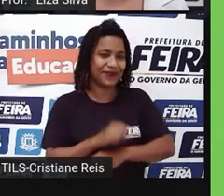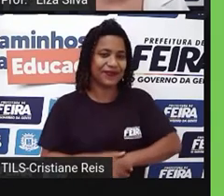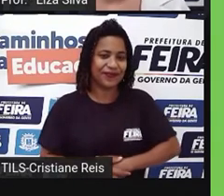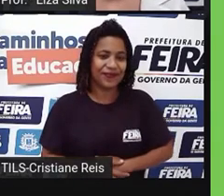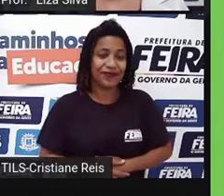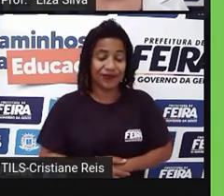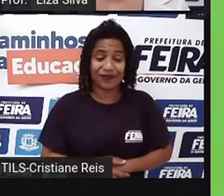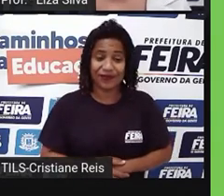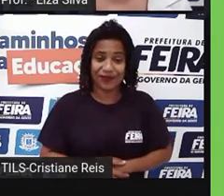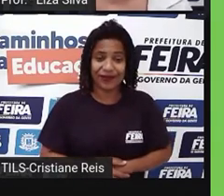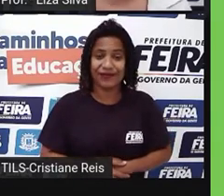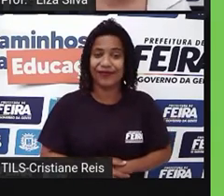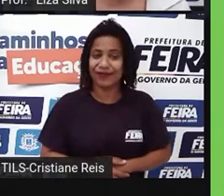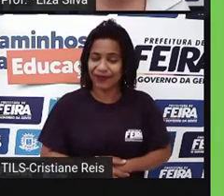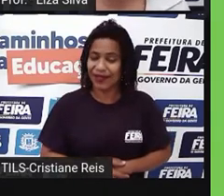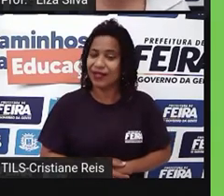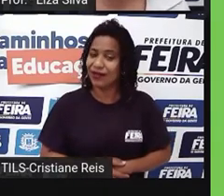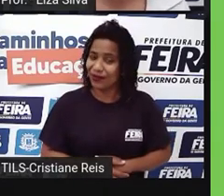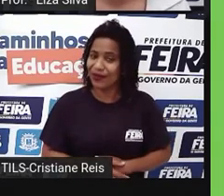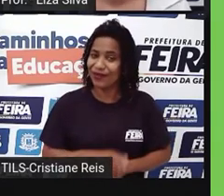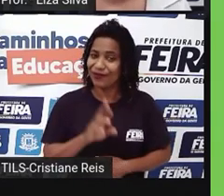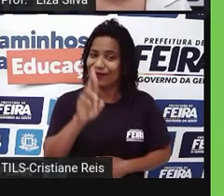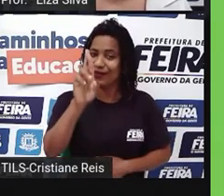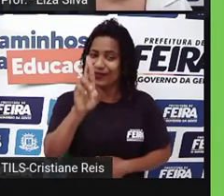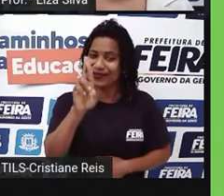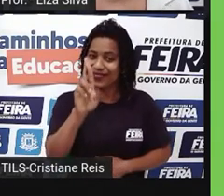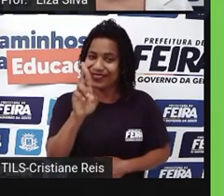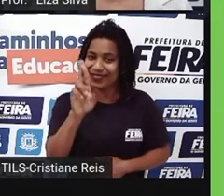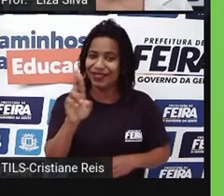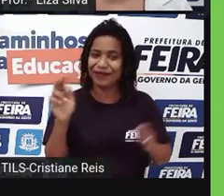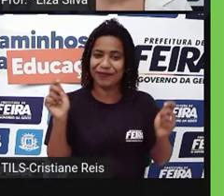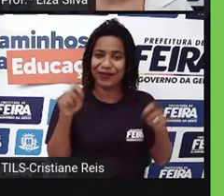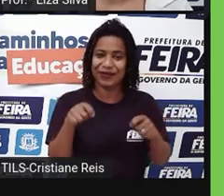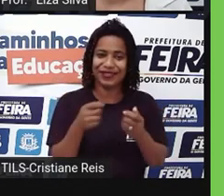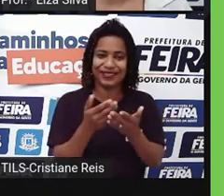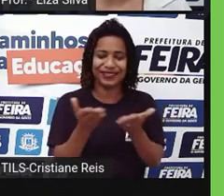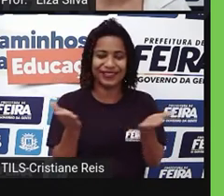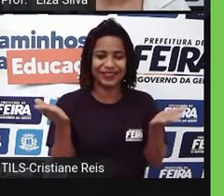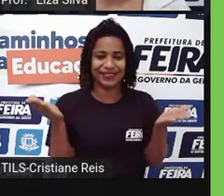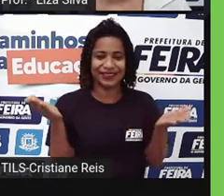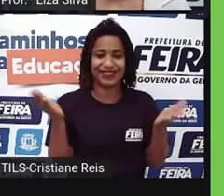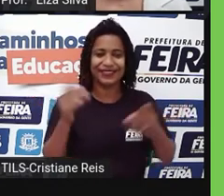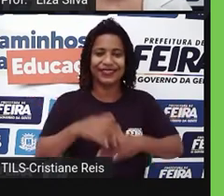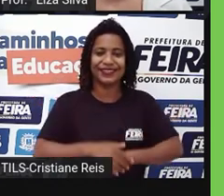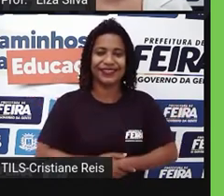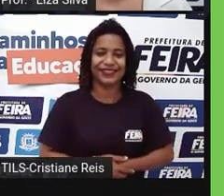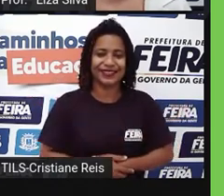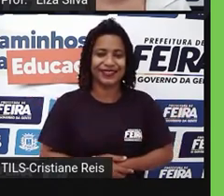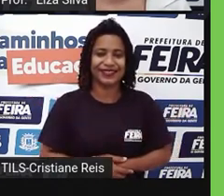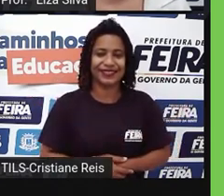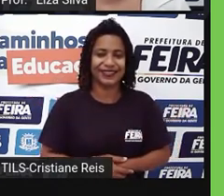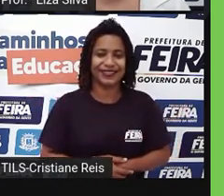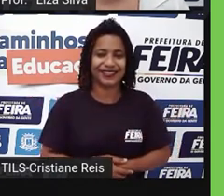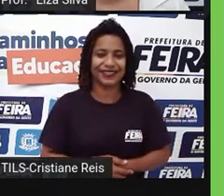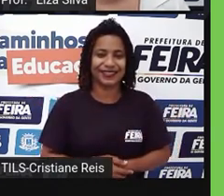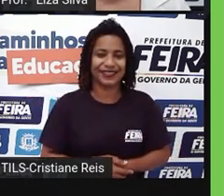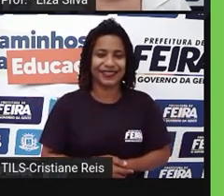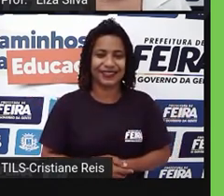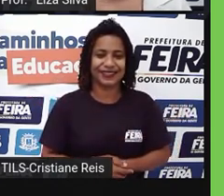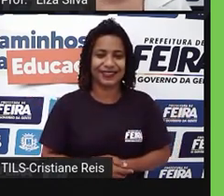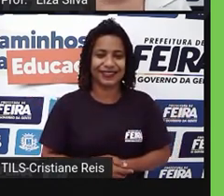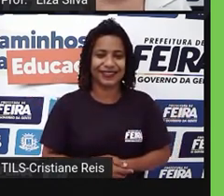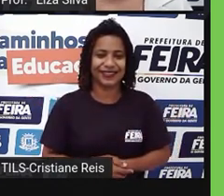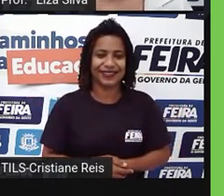Ok. Agora é a sua vez. We are going to interview your friend and then he or she